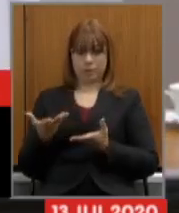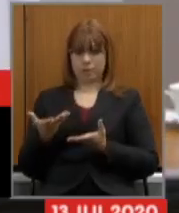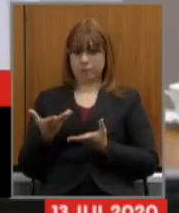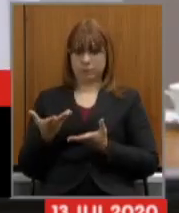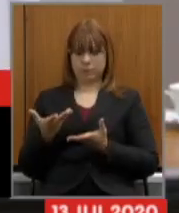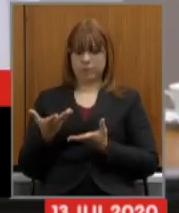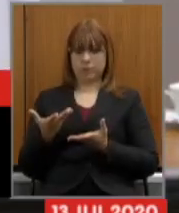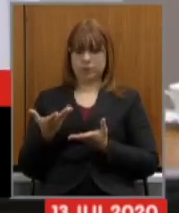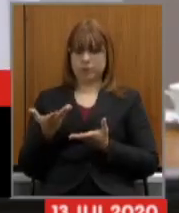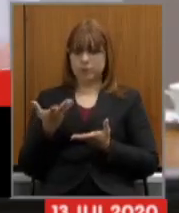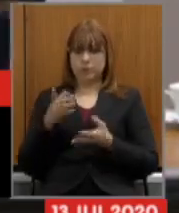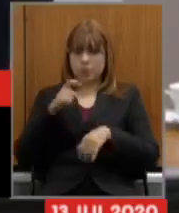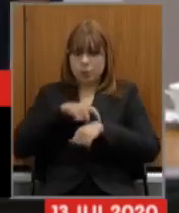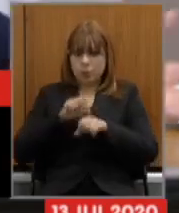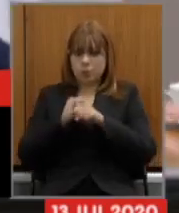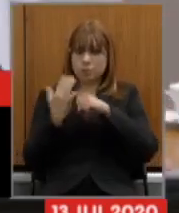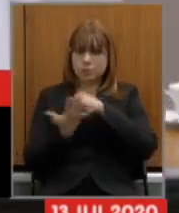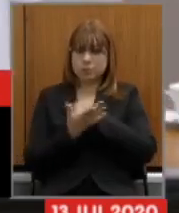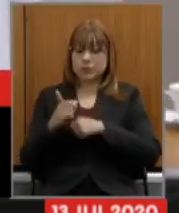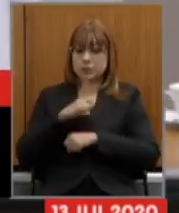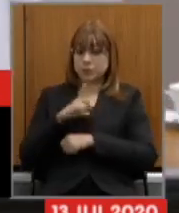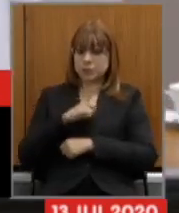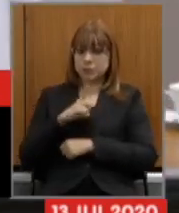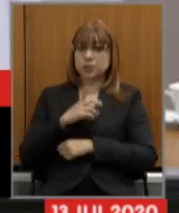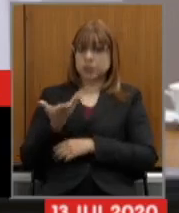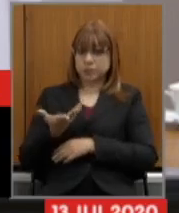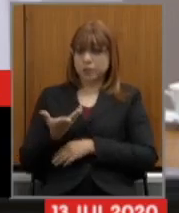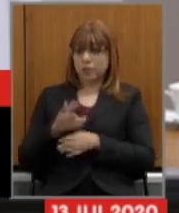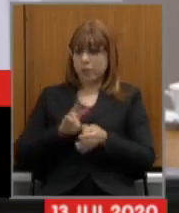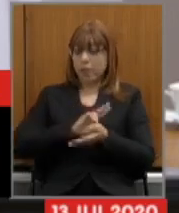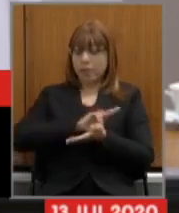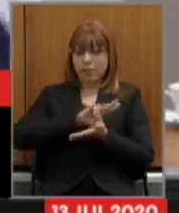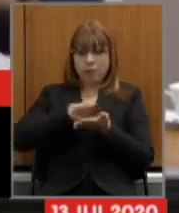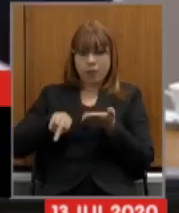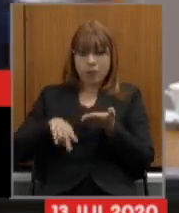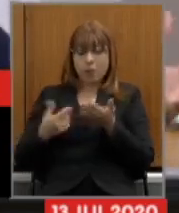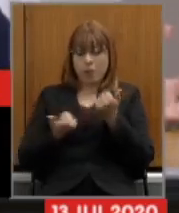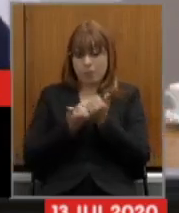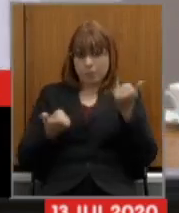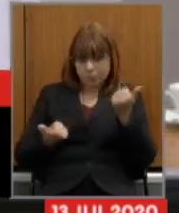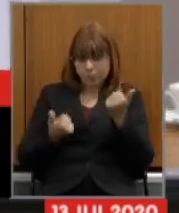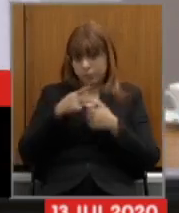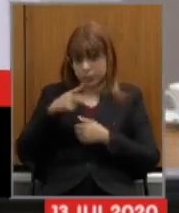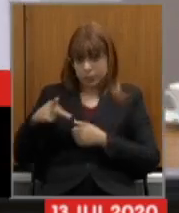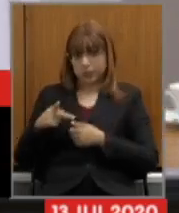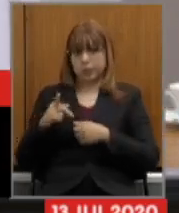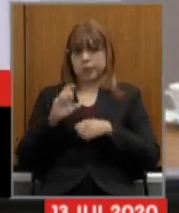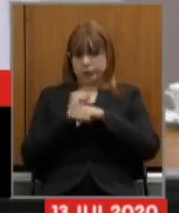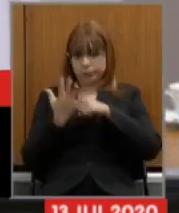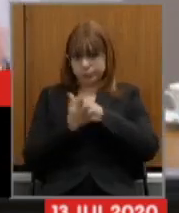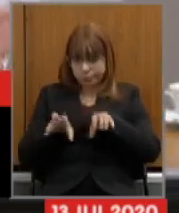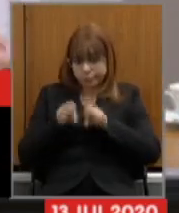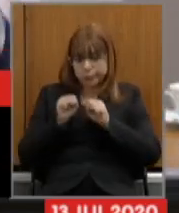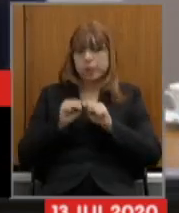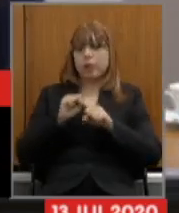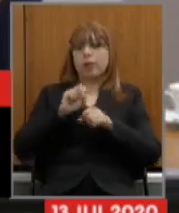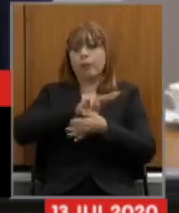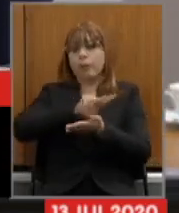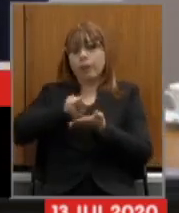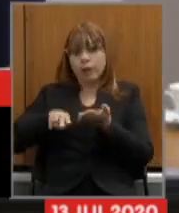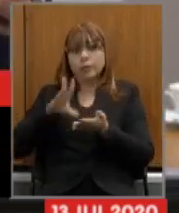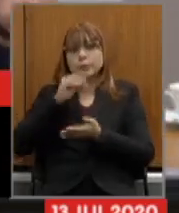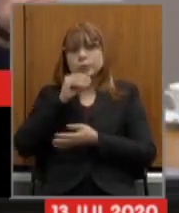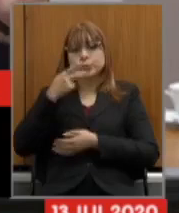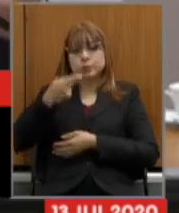são diversos servidores da casa com covid a população está contaminada era o momento de nós